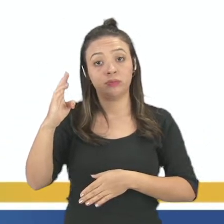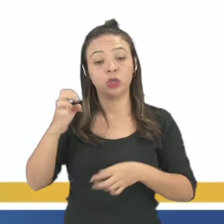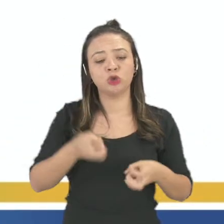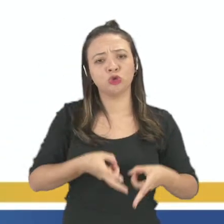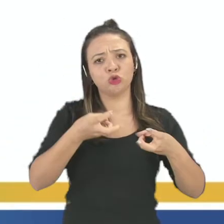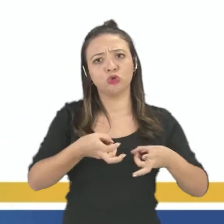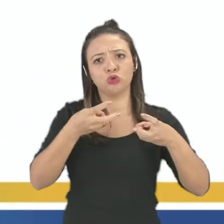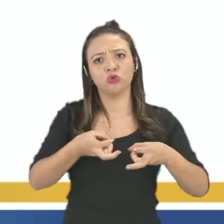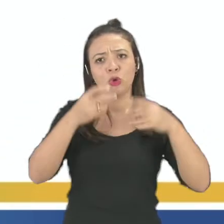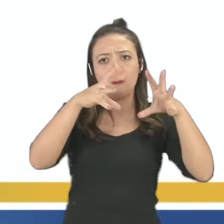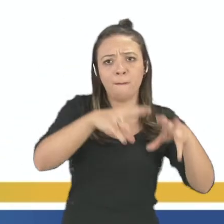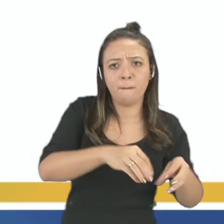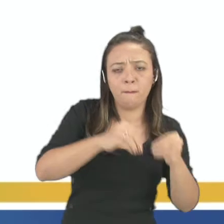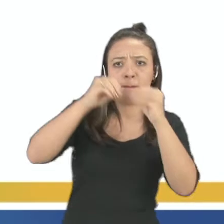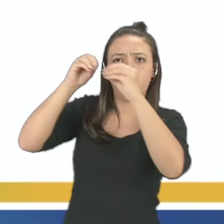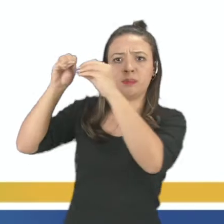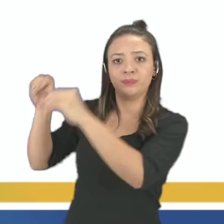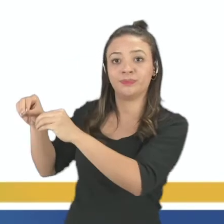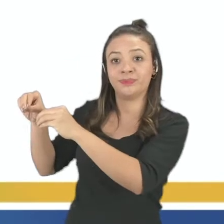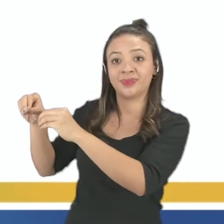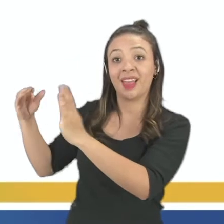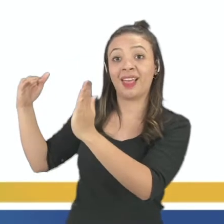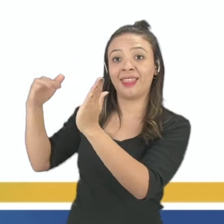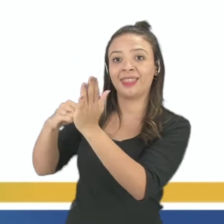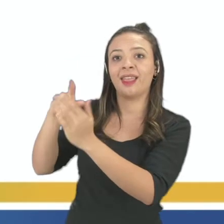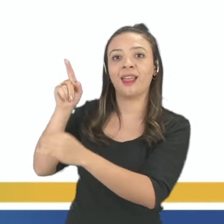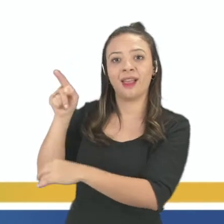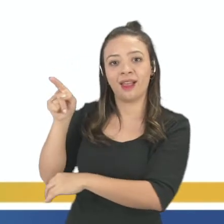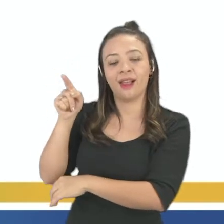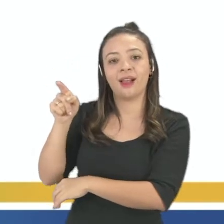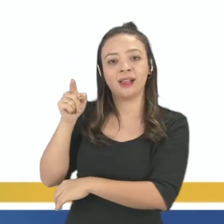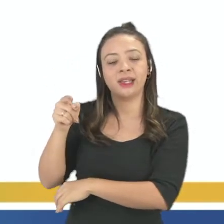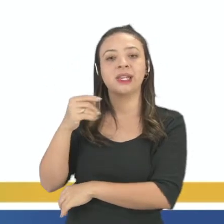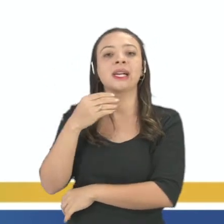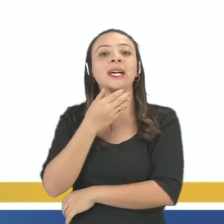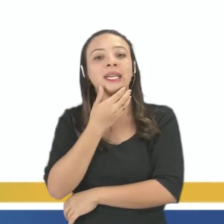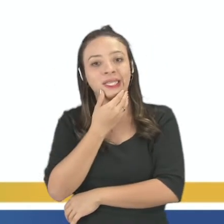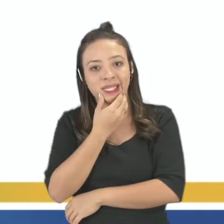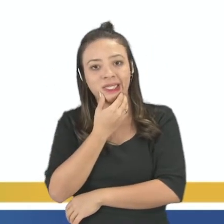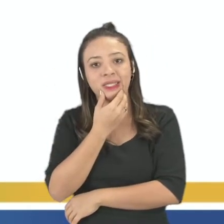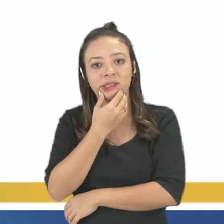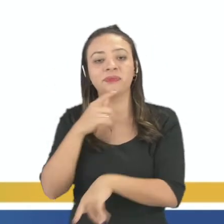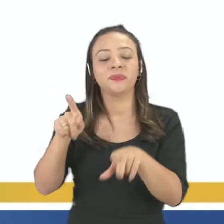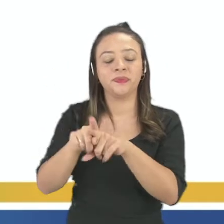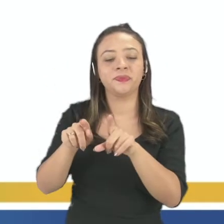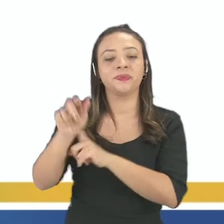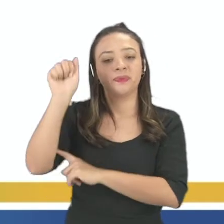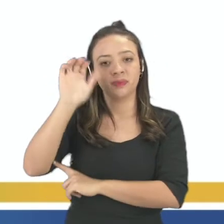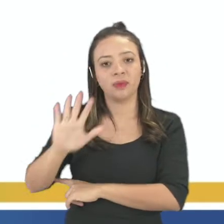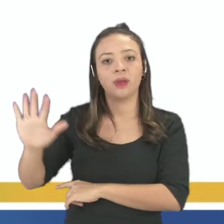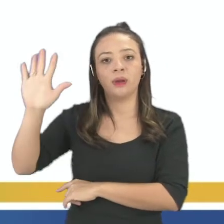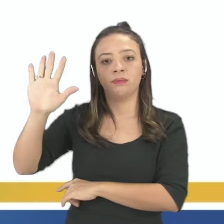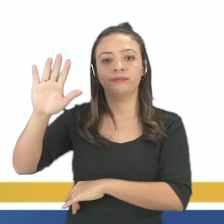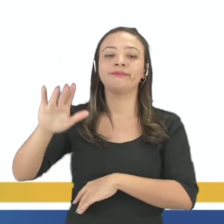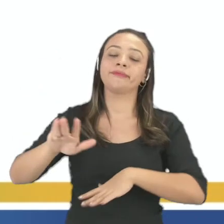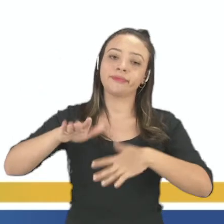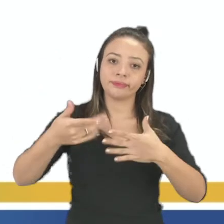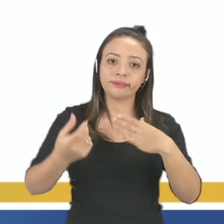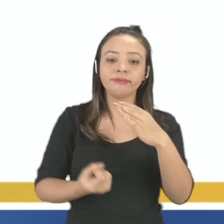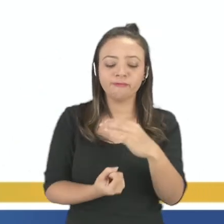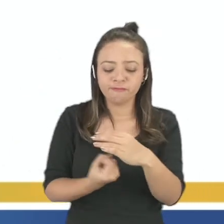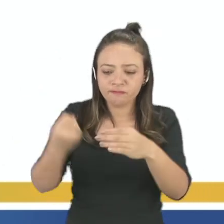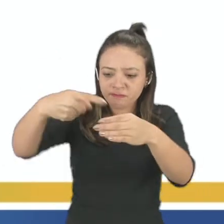explorou e levou algumas amostras de semente, aonde essas sementes, lá na Ásia, se desenvolveram